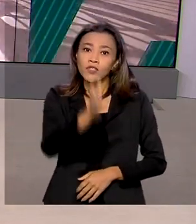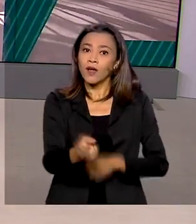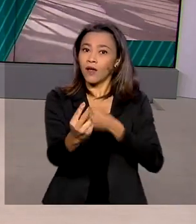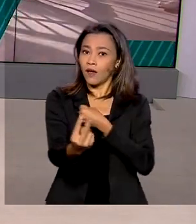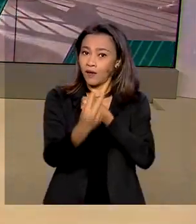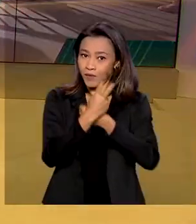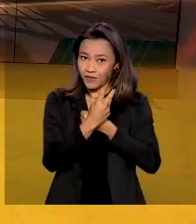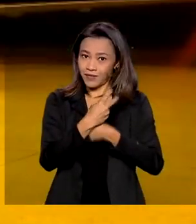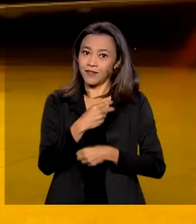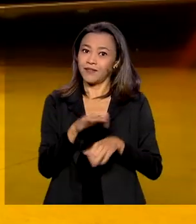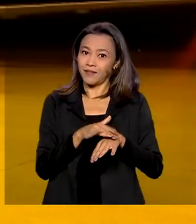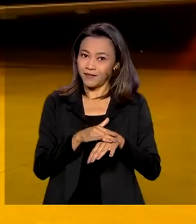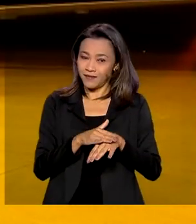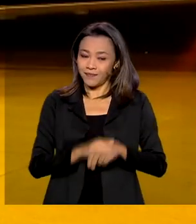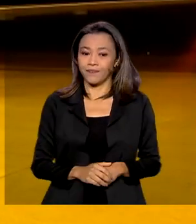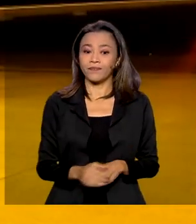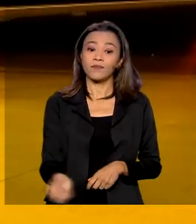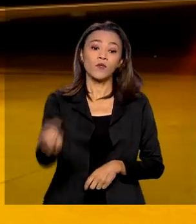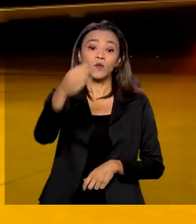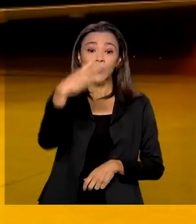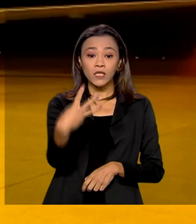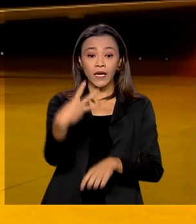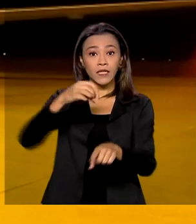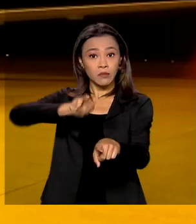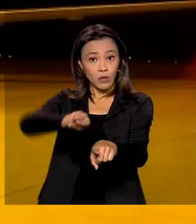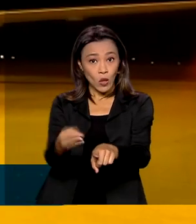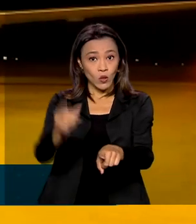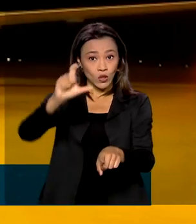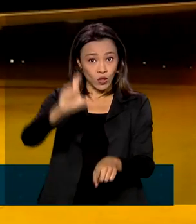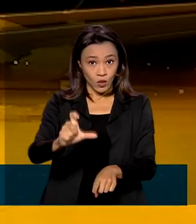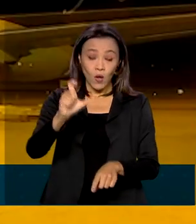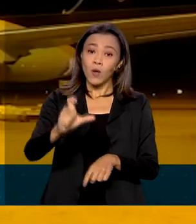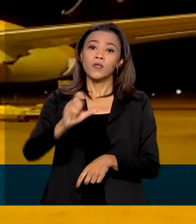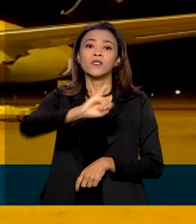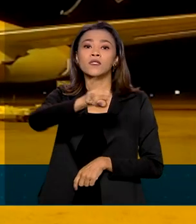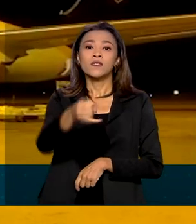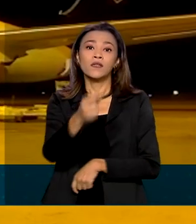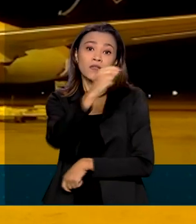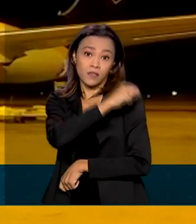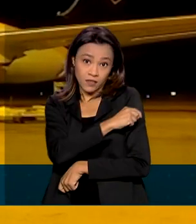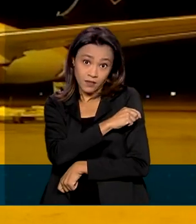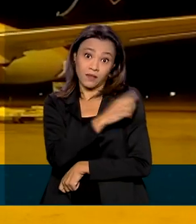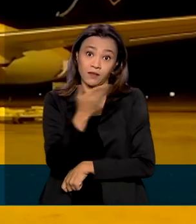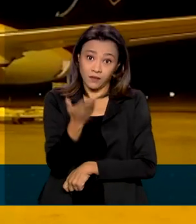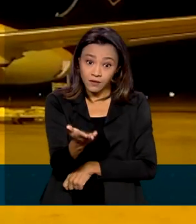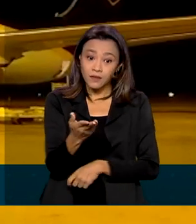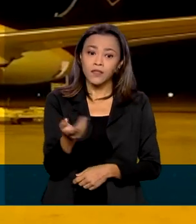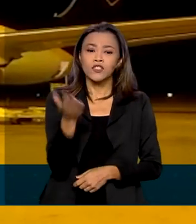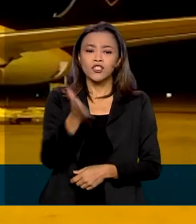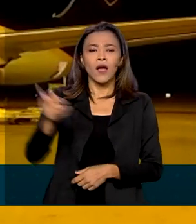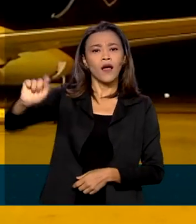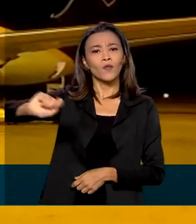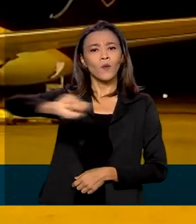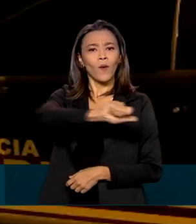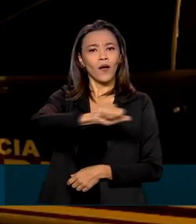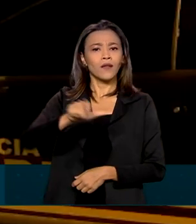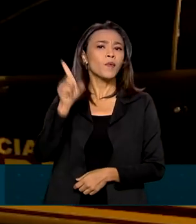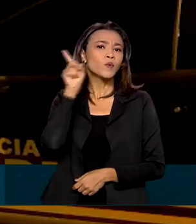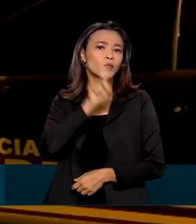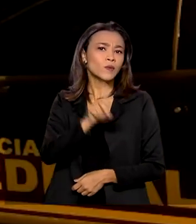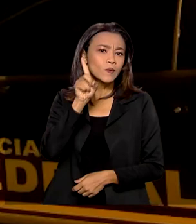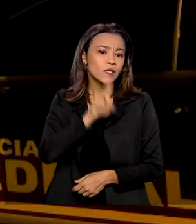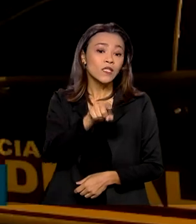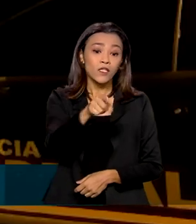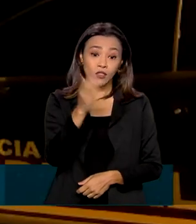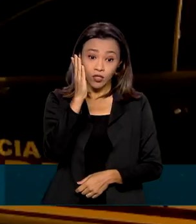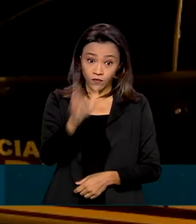doença. Os 3 milhões de doses da vacina contra a Covid-19 da Janssen, doadas pelo governo americano,